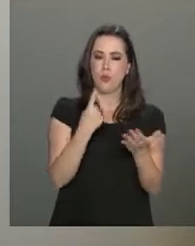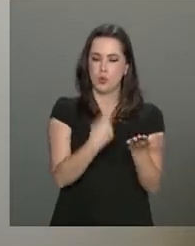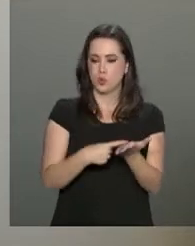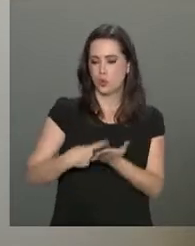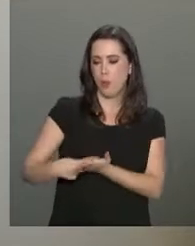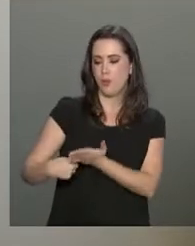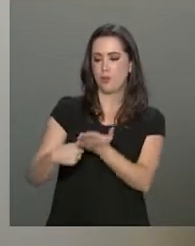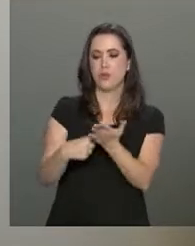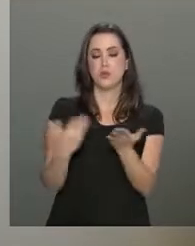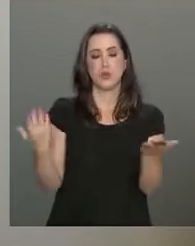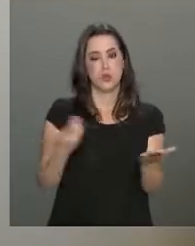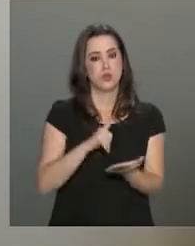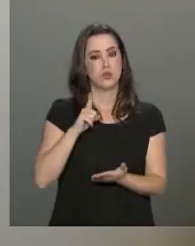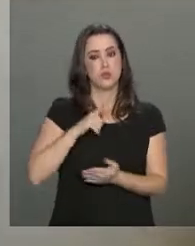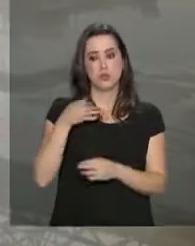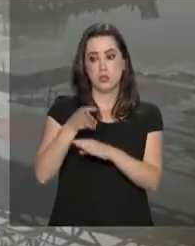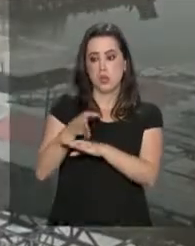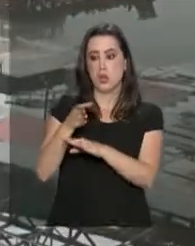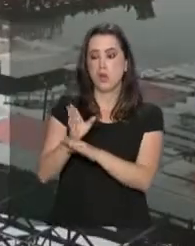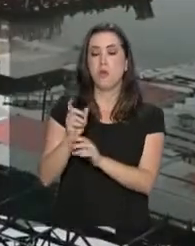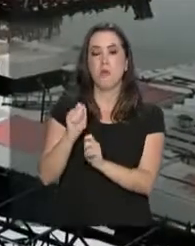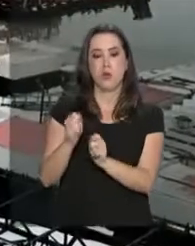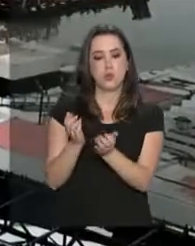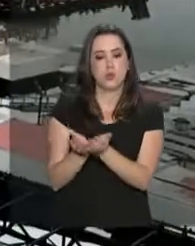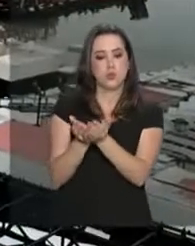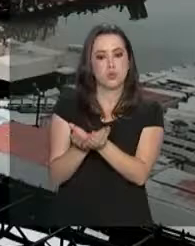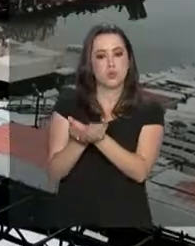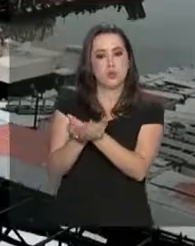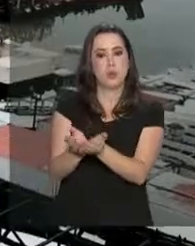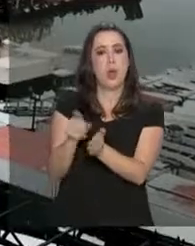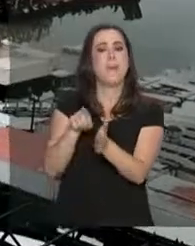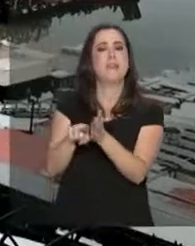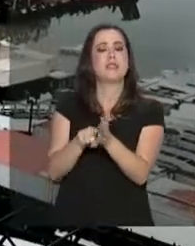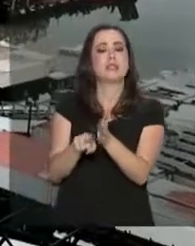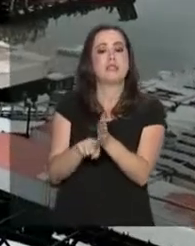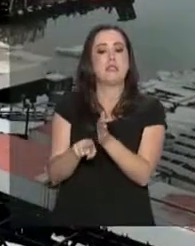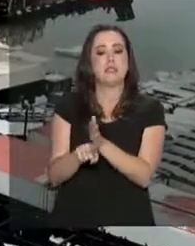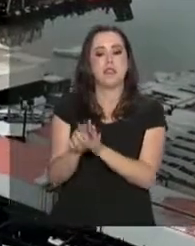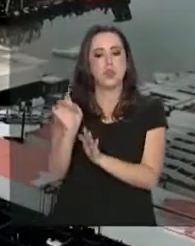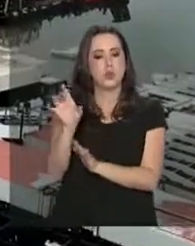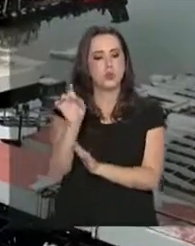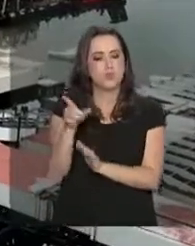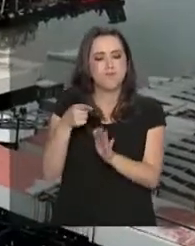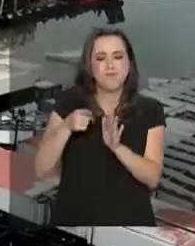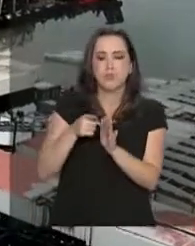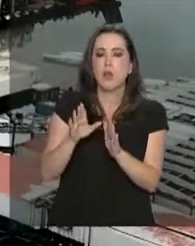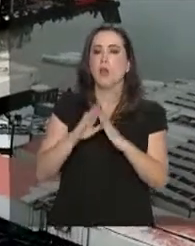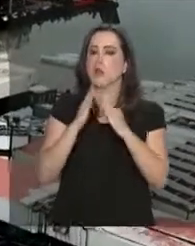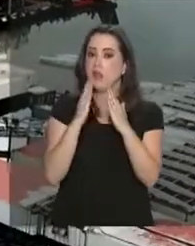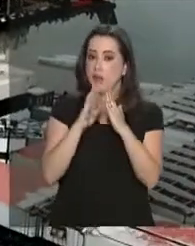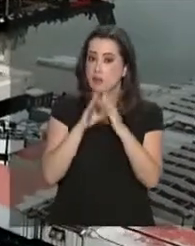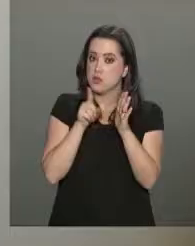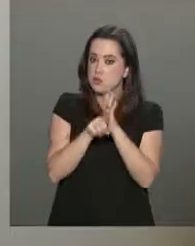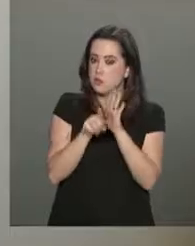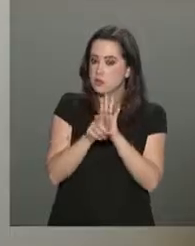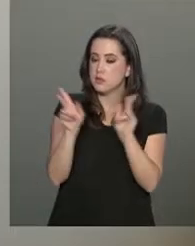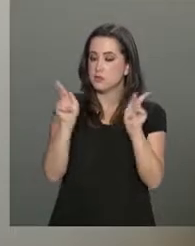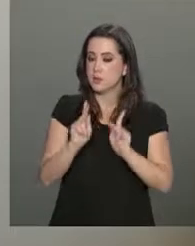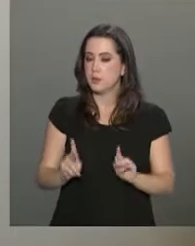tratado hoje têm lá suas bases de pesquisa dedicadas exatamente à ciência e à paz.